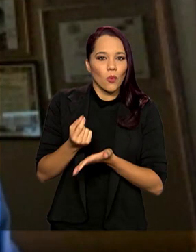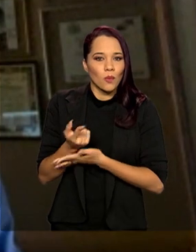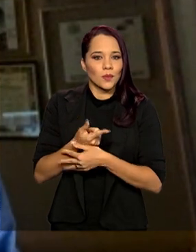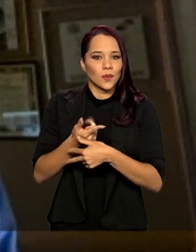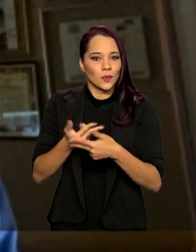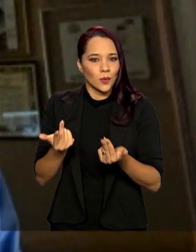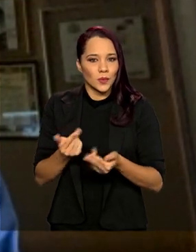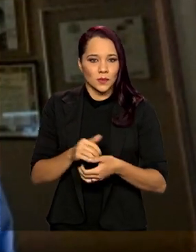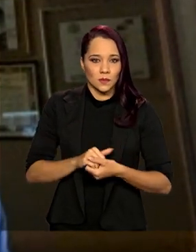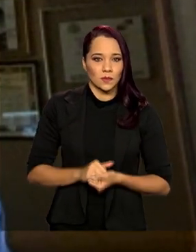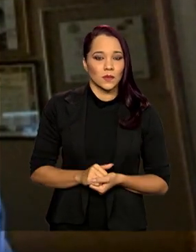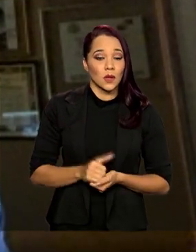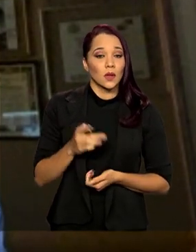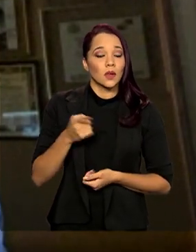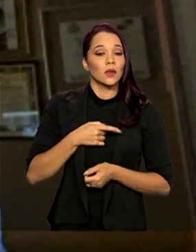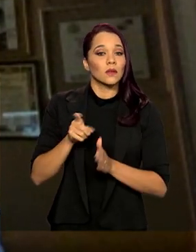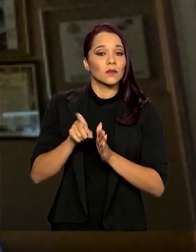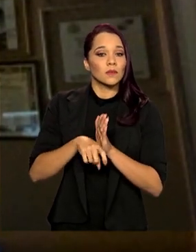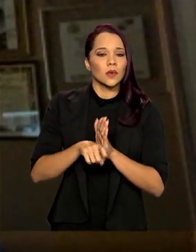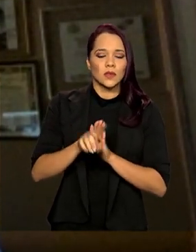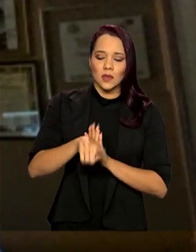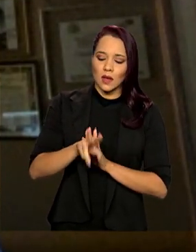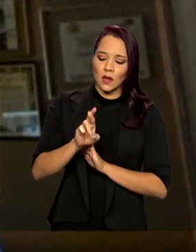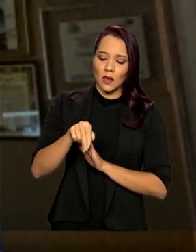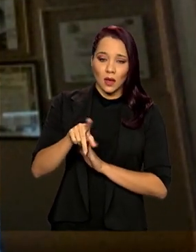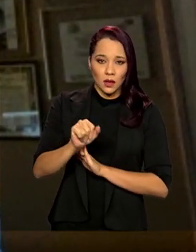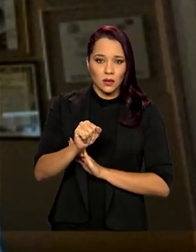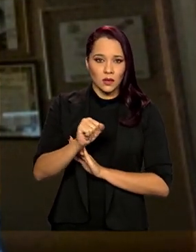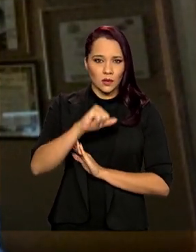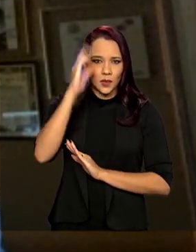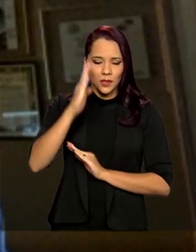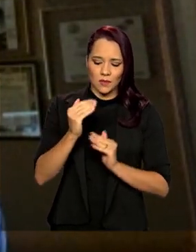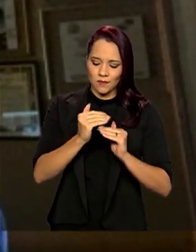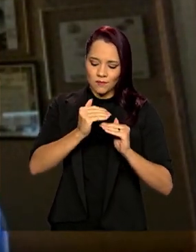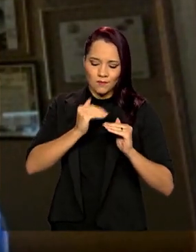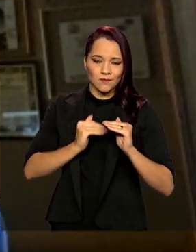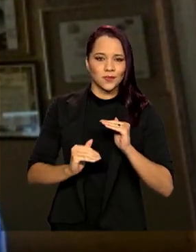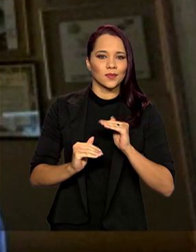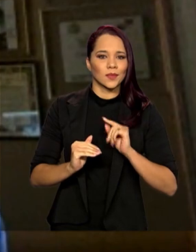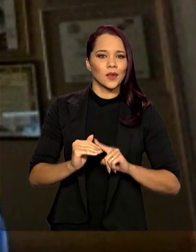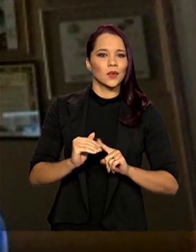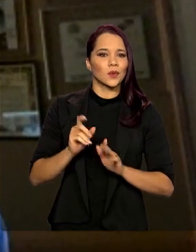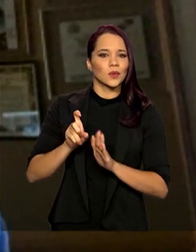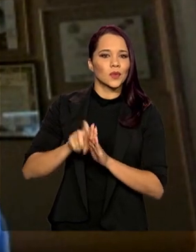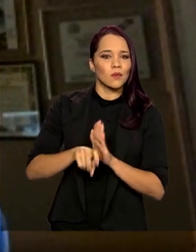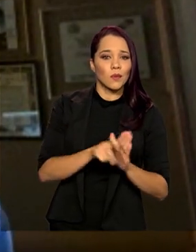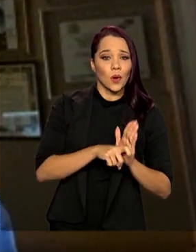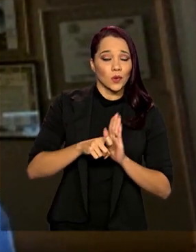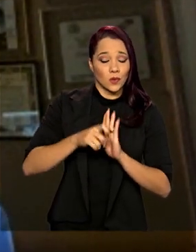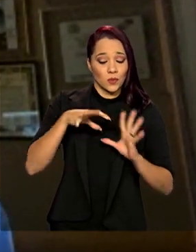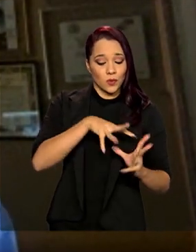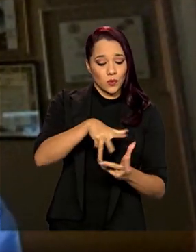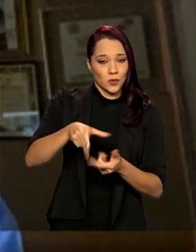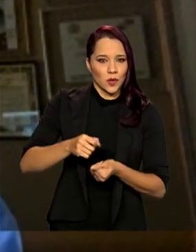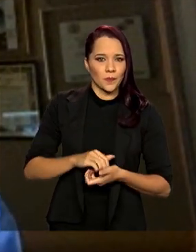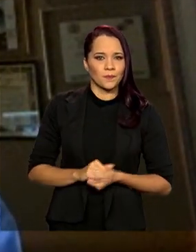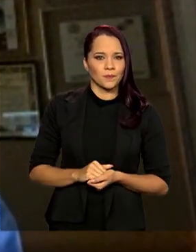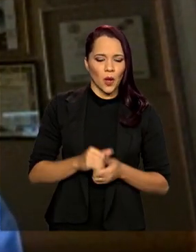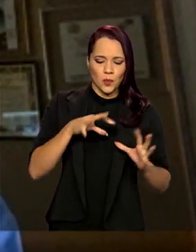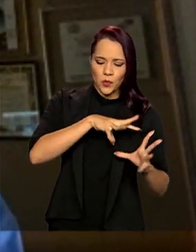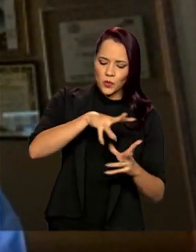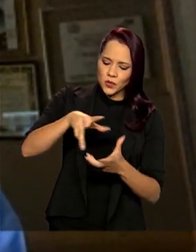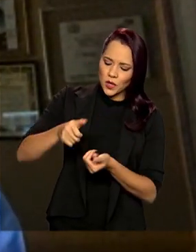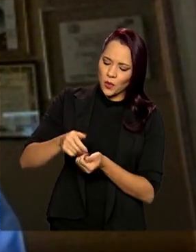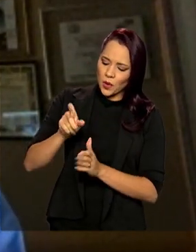E a tributação da renda no Brasil está bem abaixo da média da tributação internacional. A média internacional